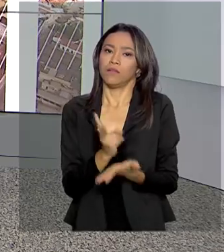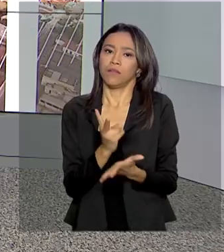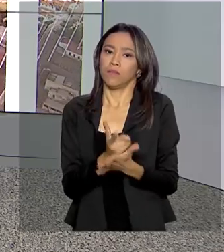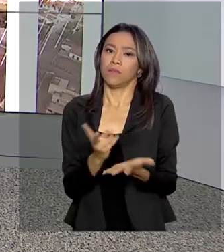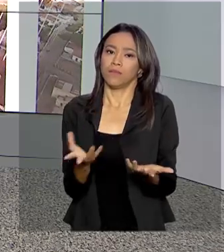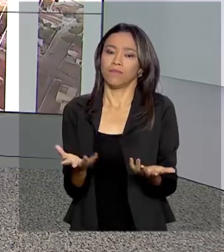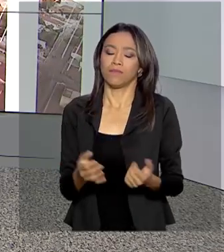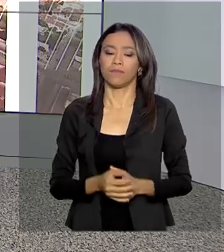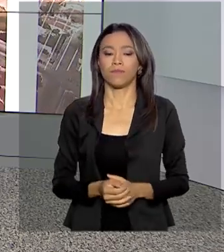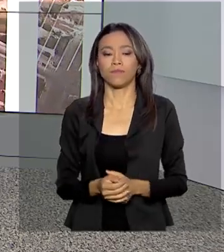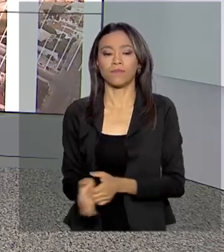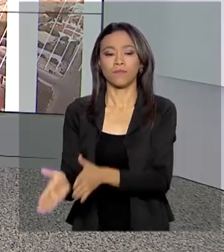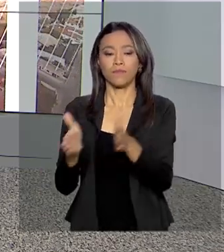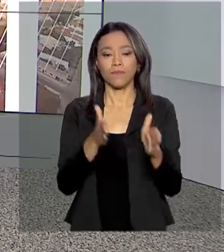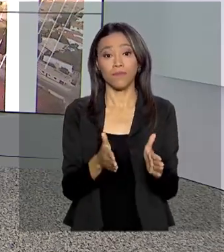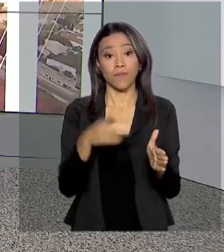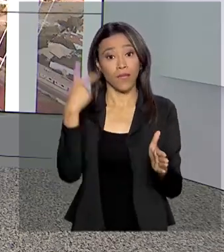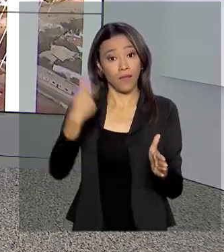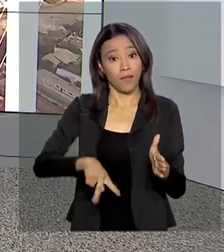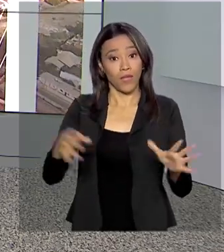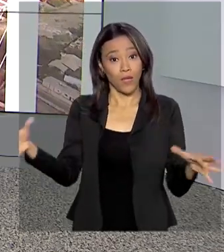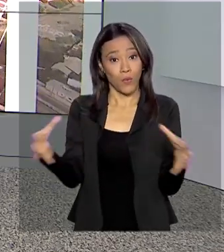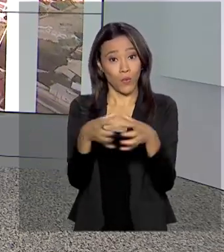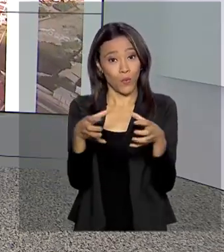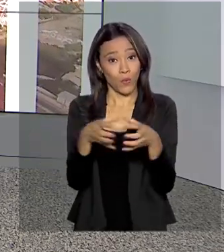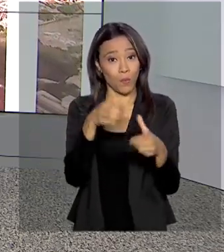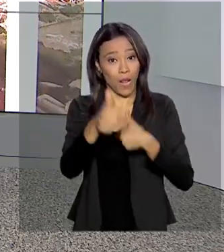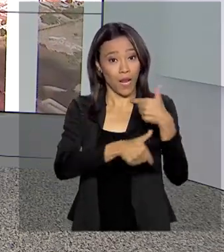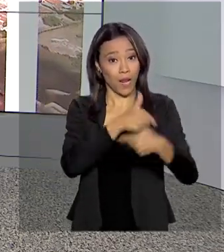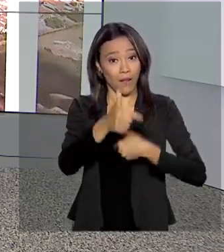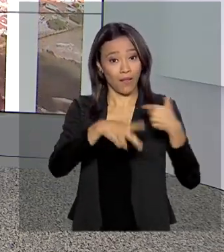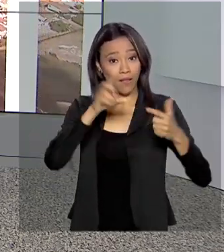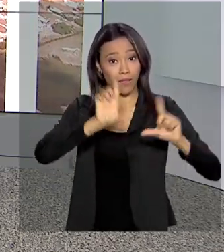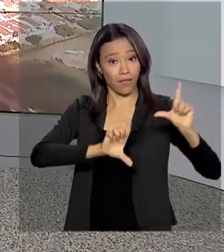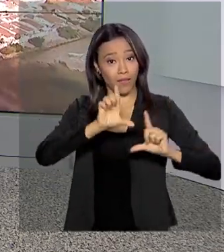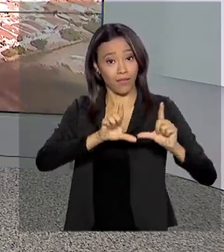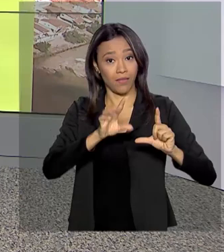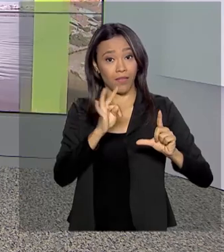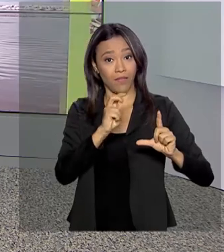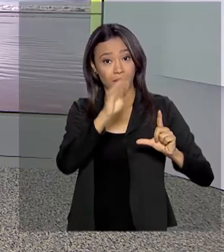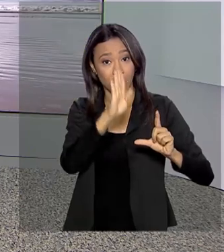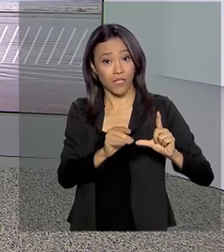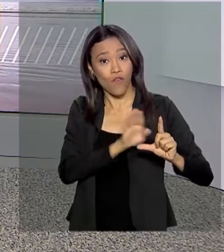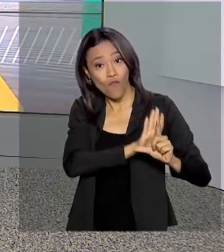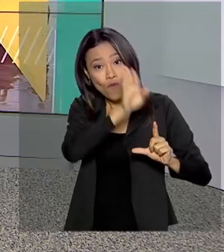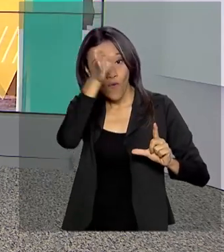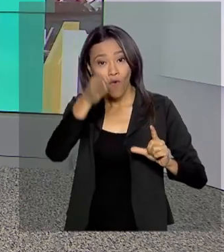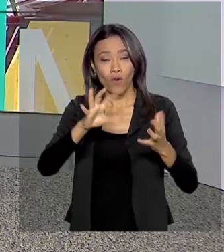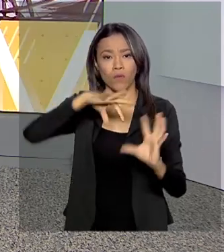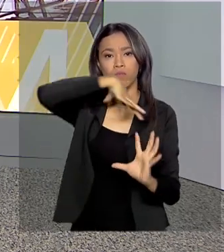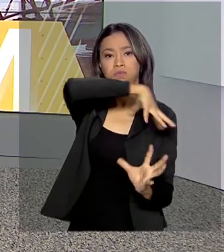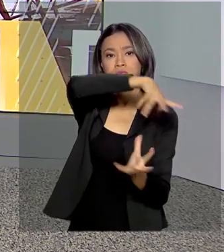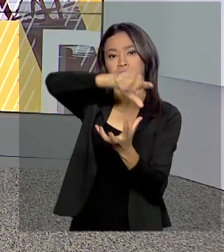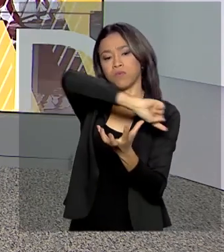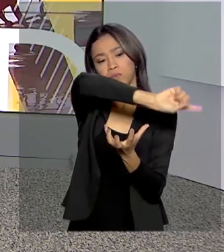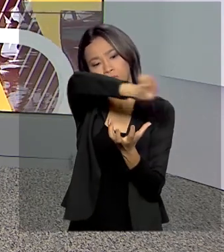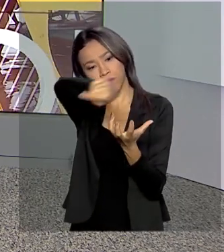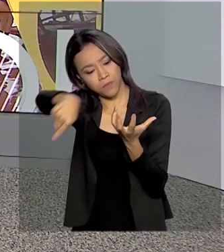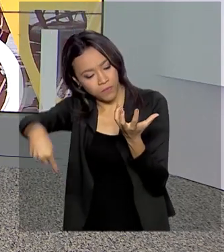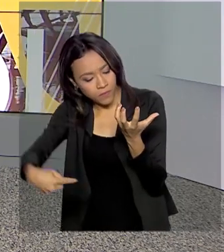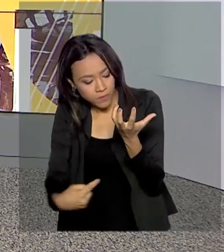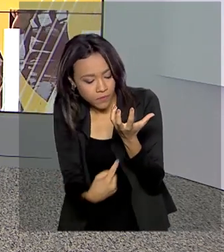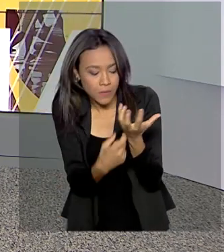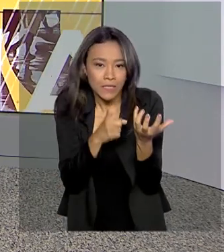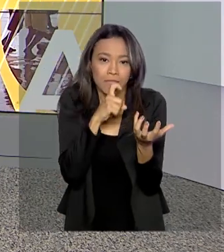E a nossa equipe continua na Antártica acompanhando os últimos preparativos para a reinauguração da Estação